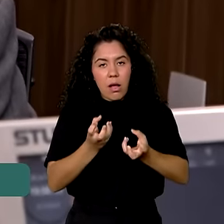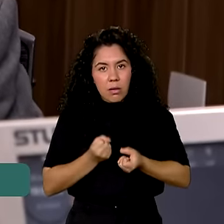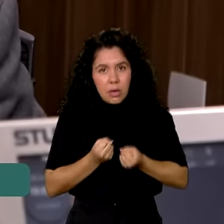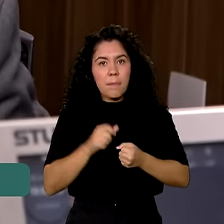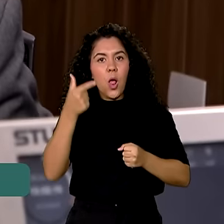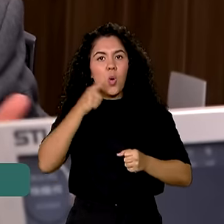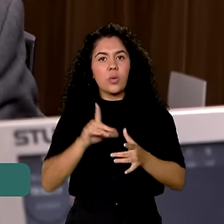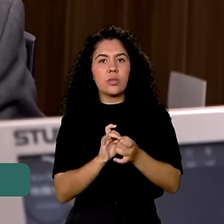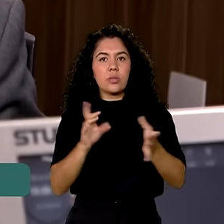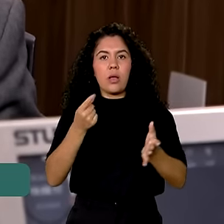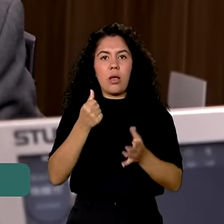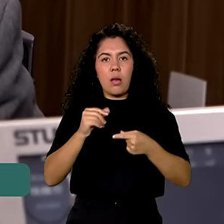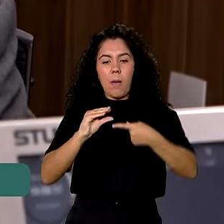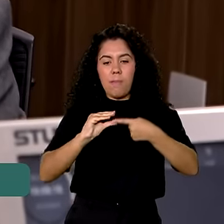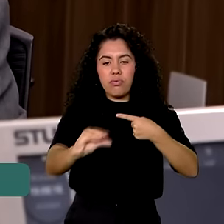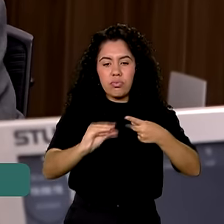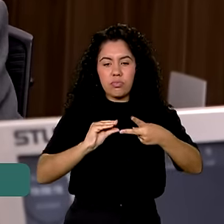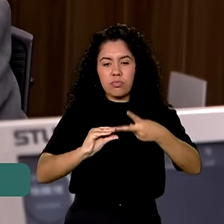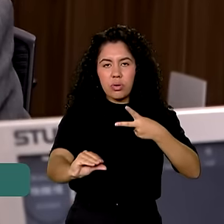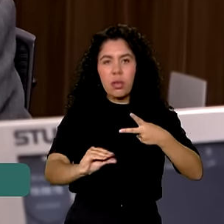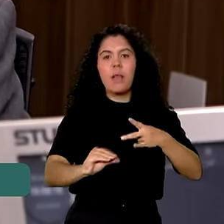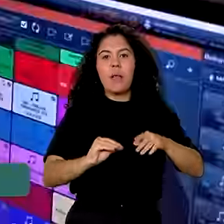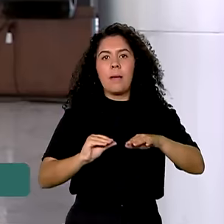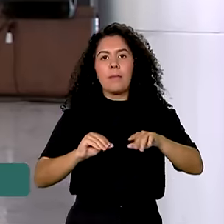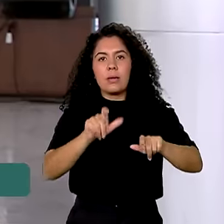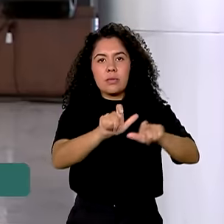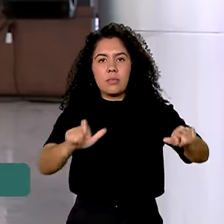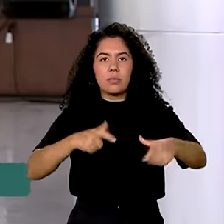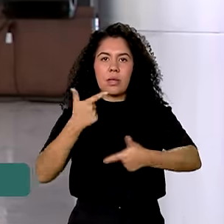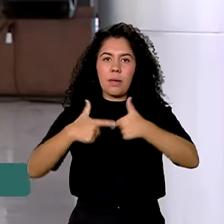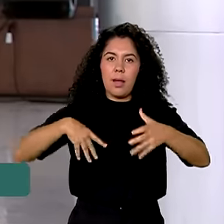parcelas e ele tem que dar a contrapartida de quatro meses sem demissão.